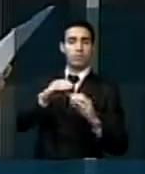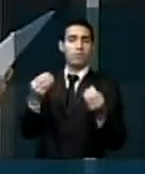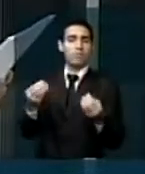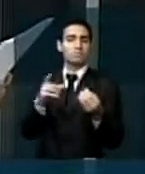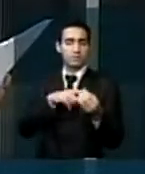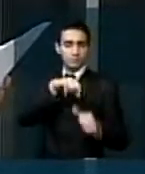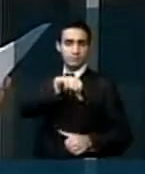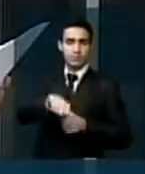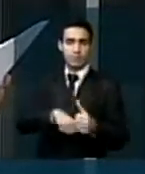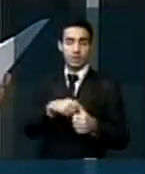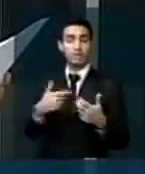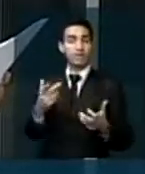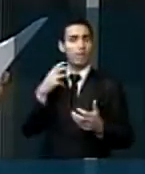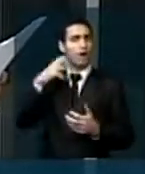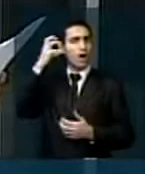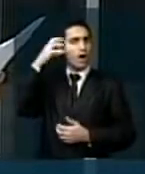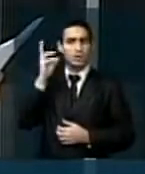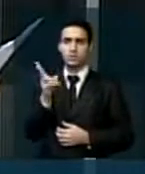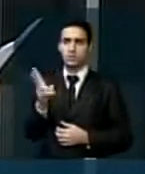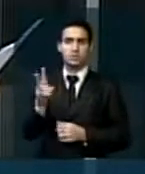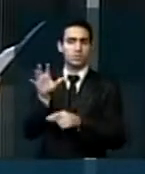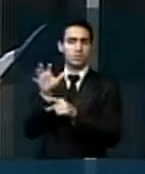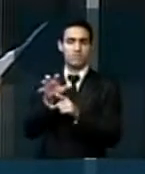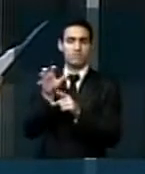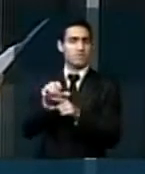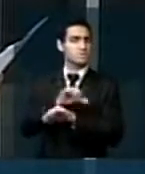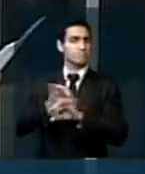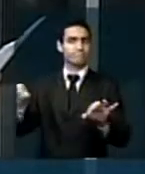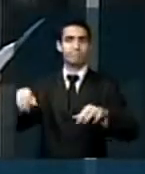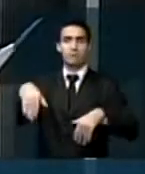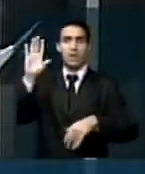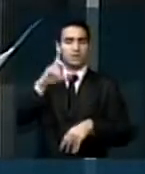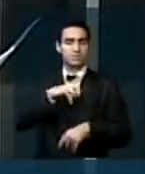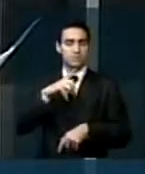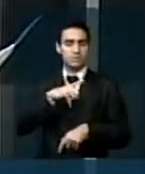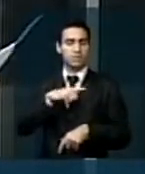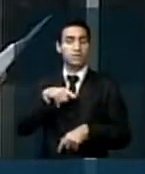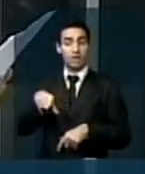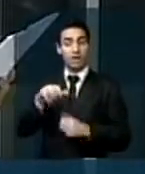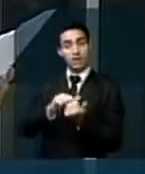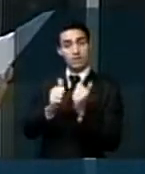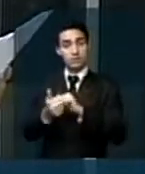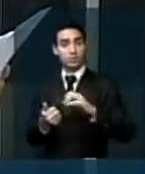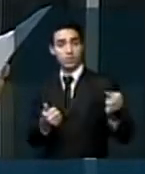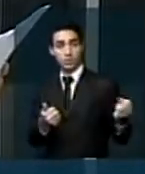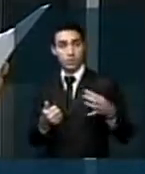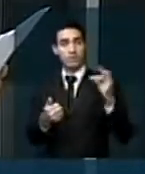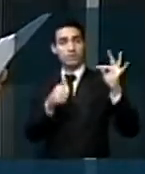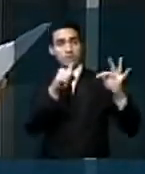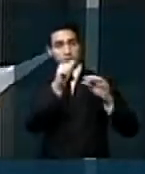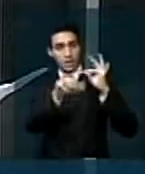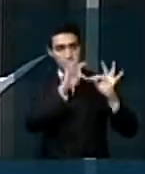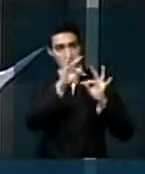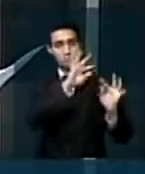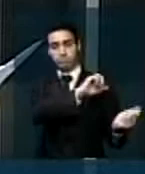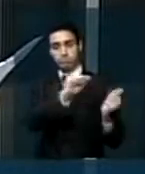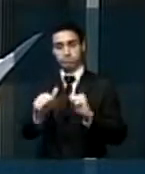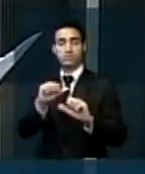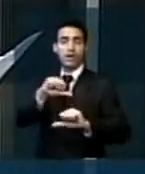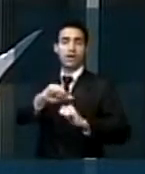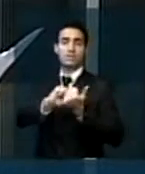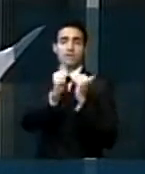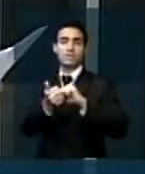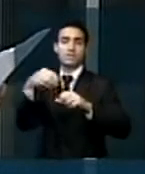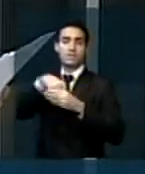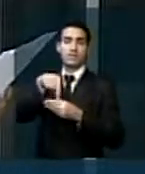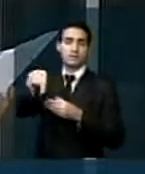o rádio permanece com a força e influência excepcional e tem se adaptado ao surgimento de novas tecnologias e novas plataformas de